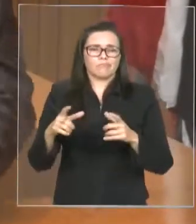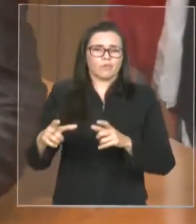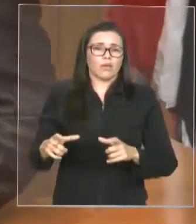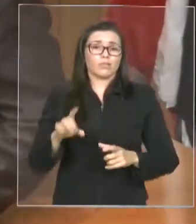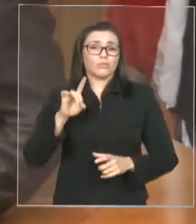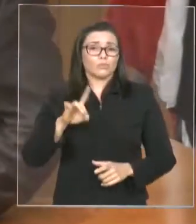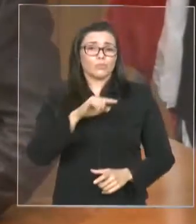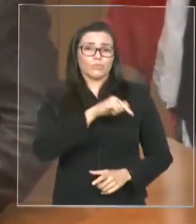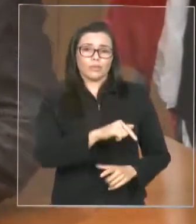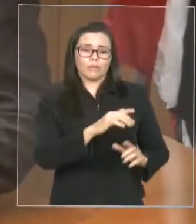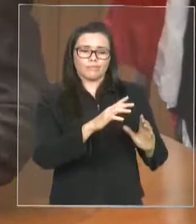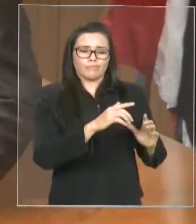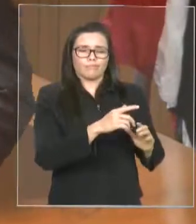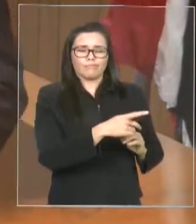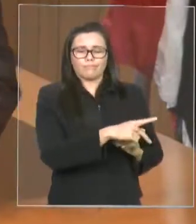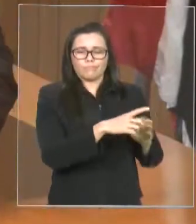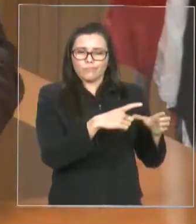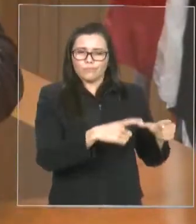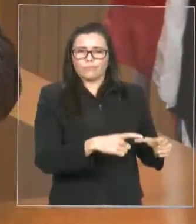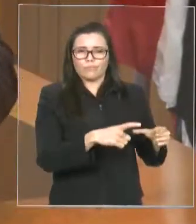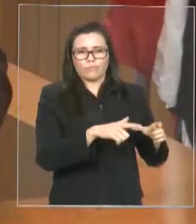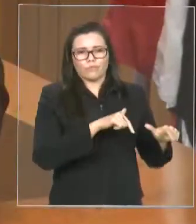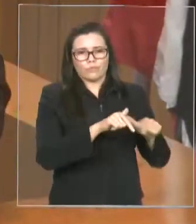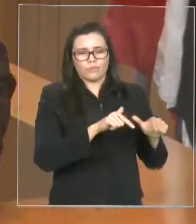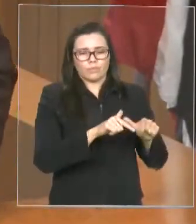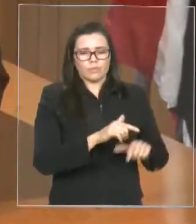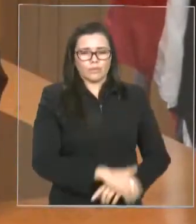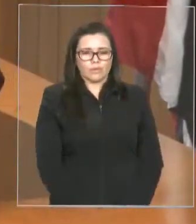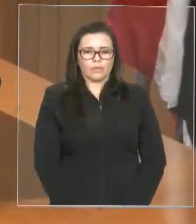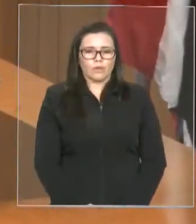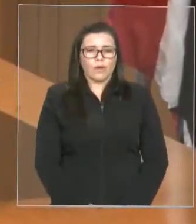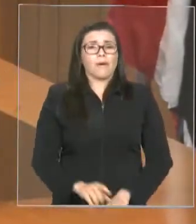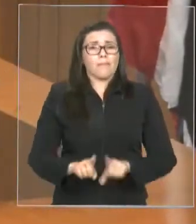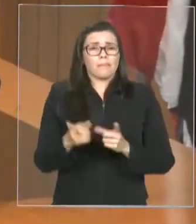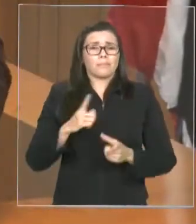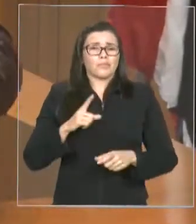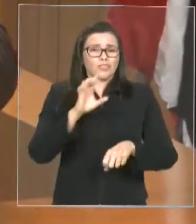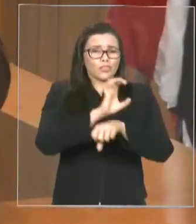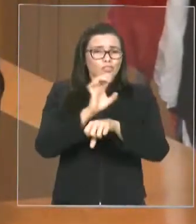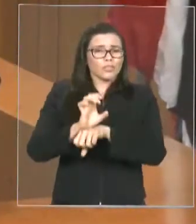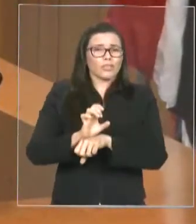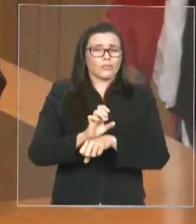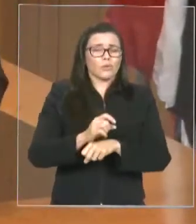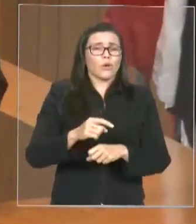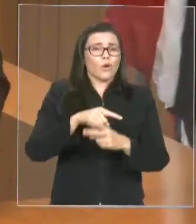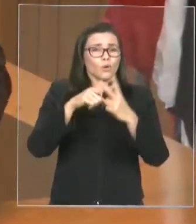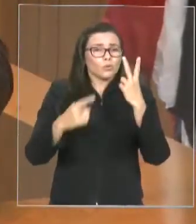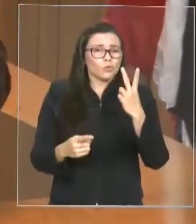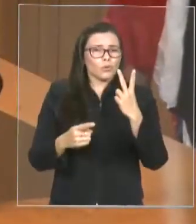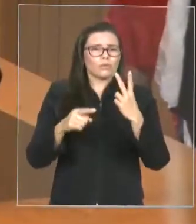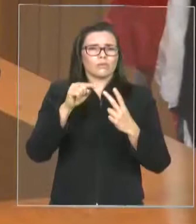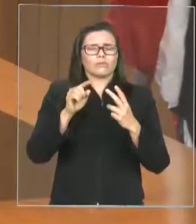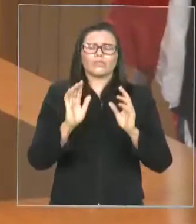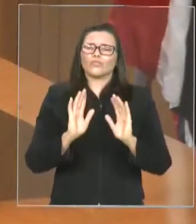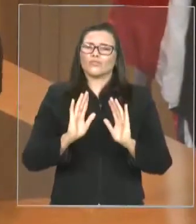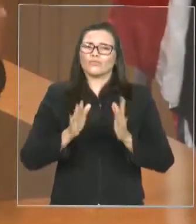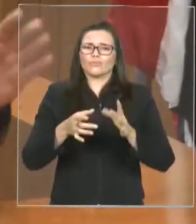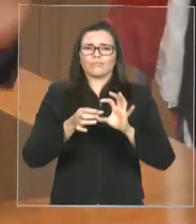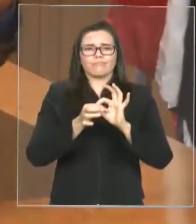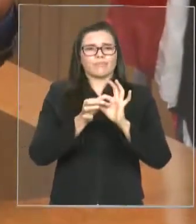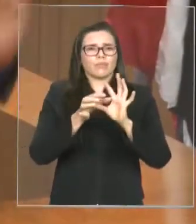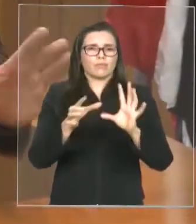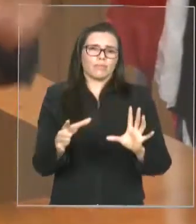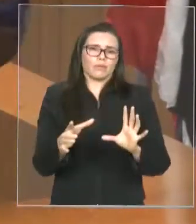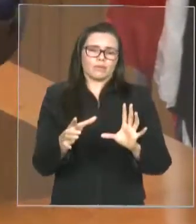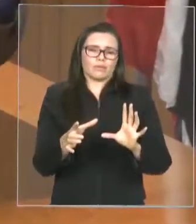levantando, senhor presidente, só para concluir, está levantando essa situação para também tentar